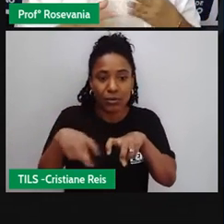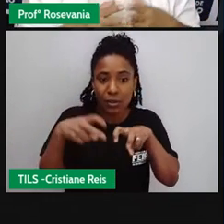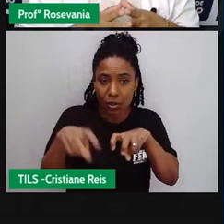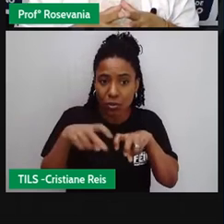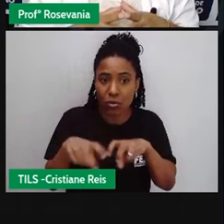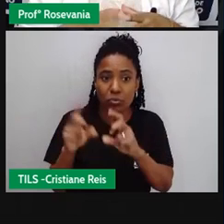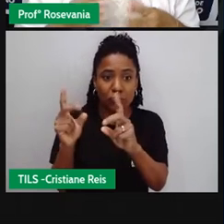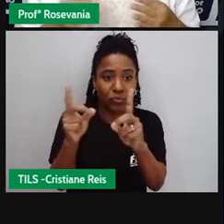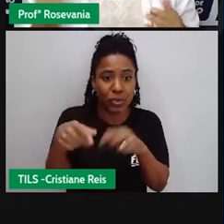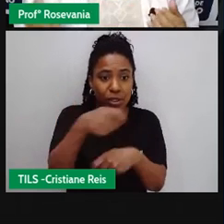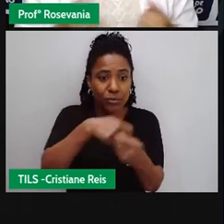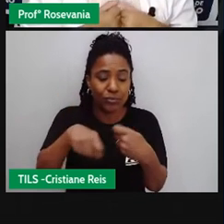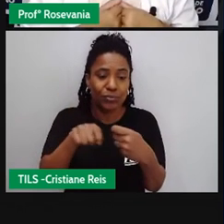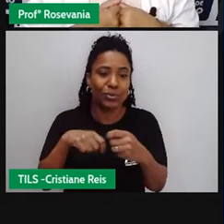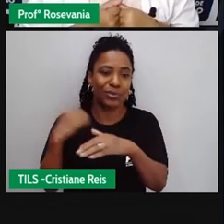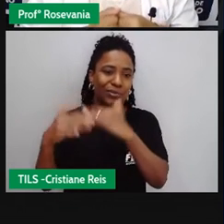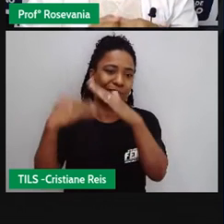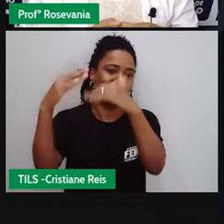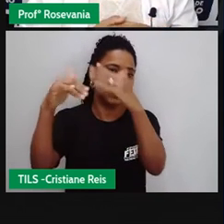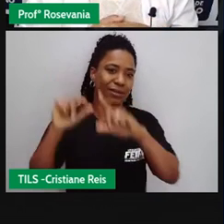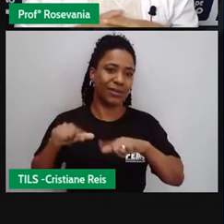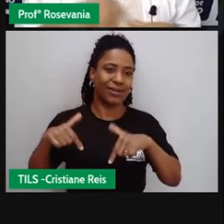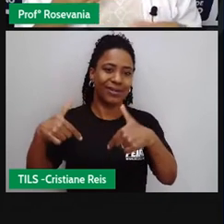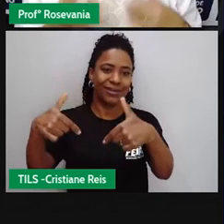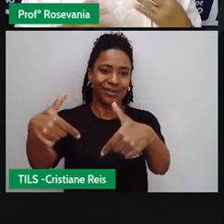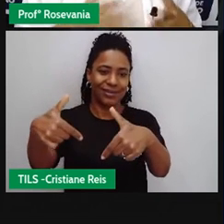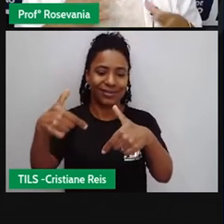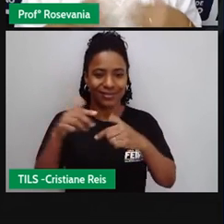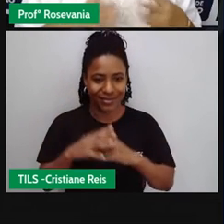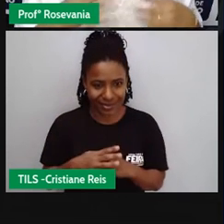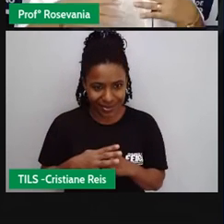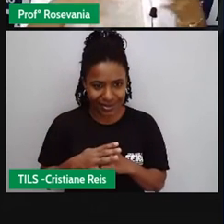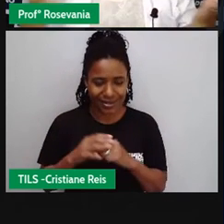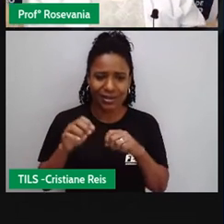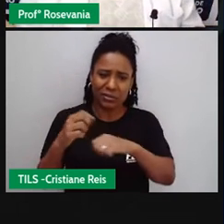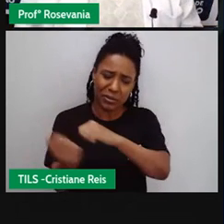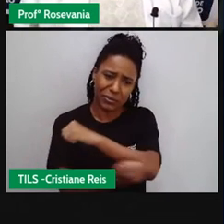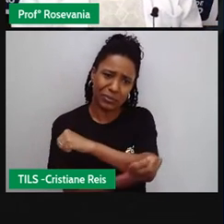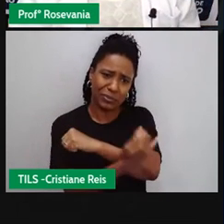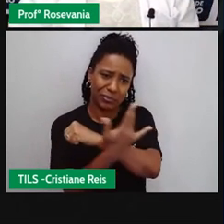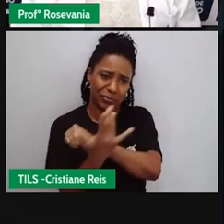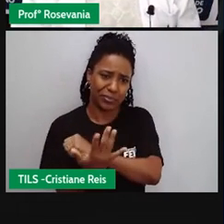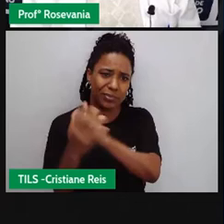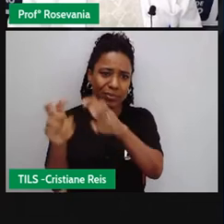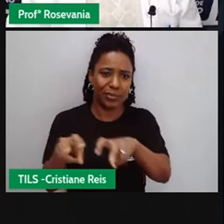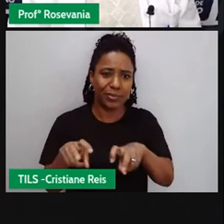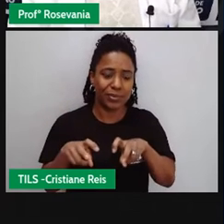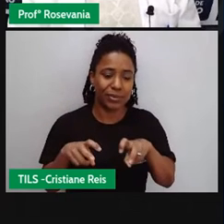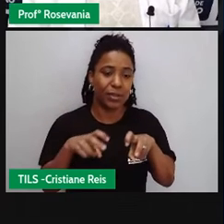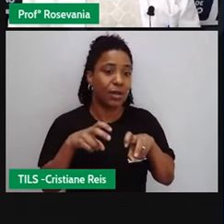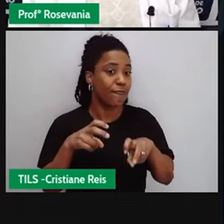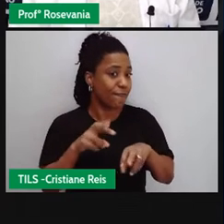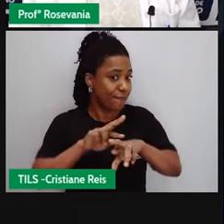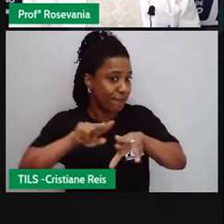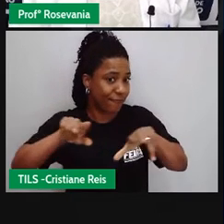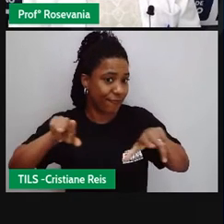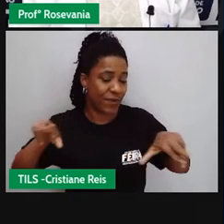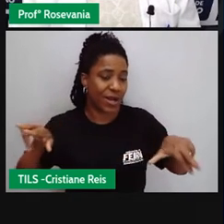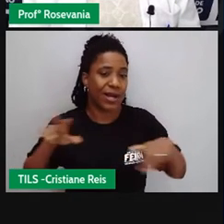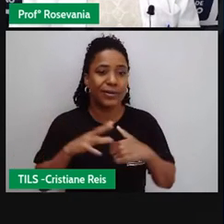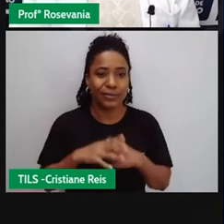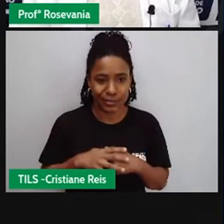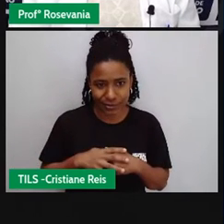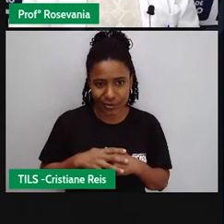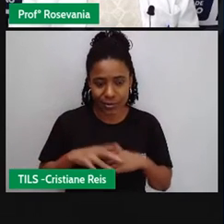desenvolvimento, né, que a gente tem hoje na agricultura e nas tecnologias, né, de modo geral, por serem uma população com